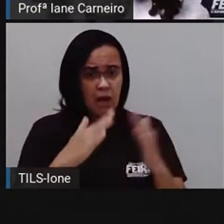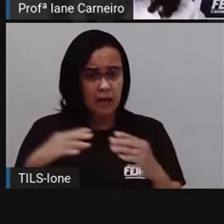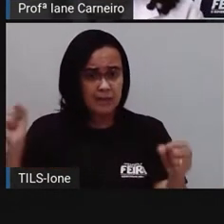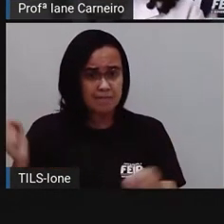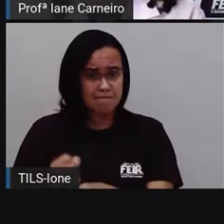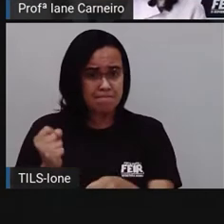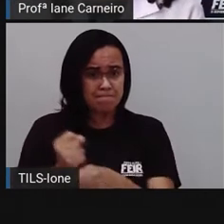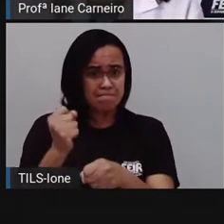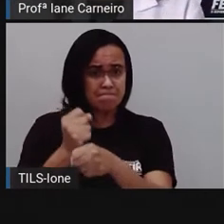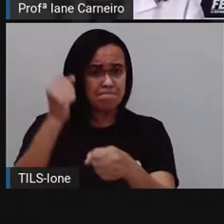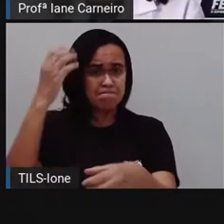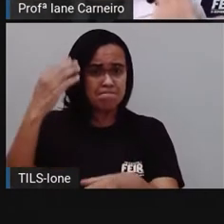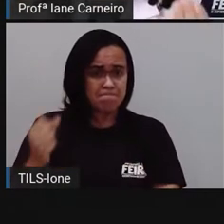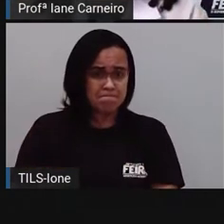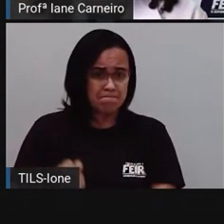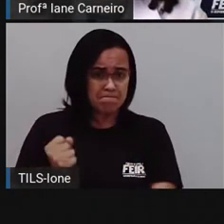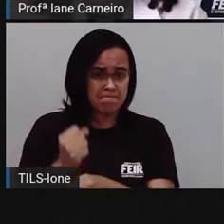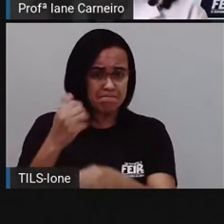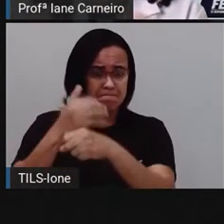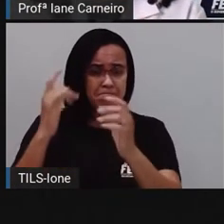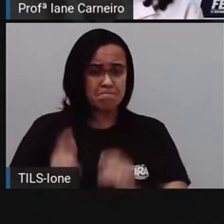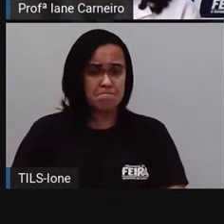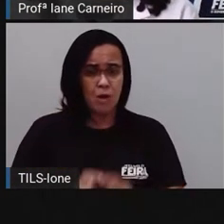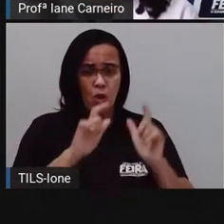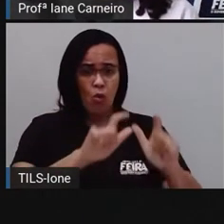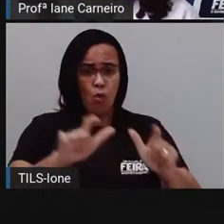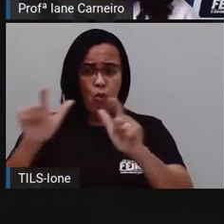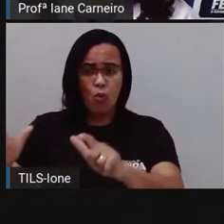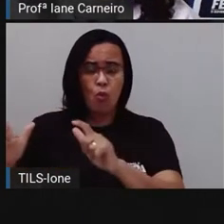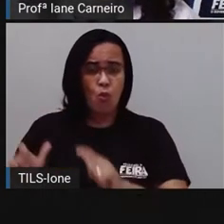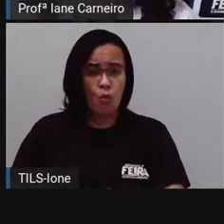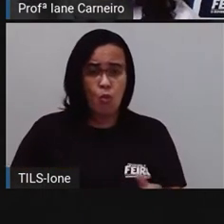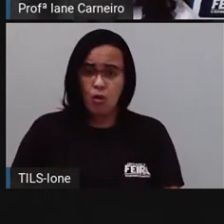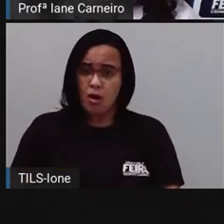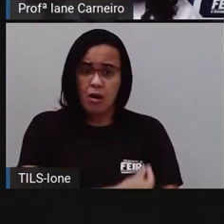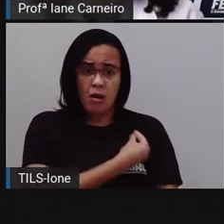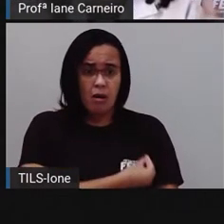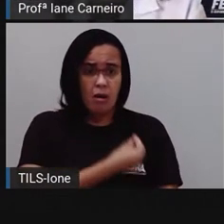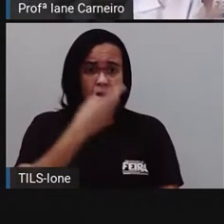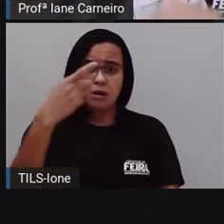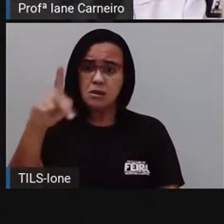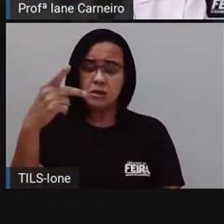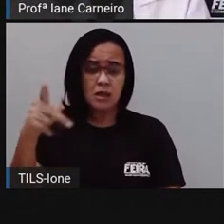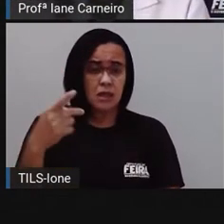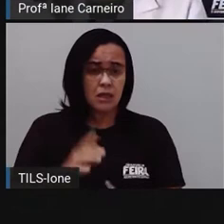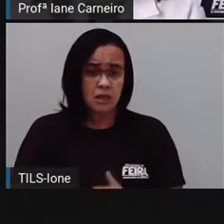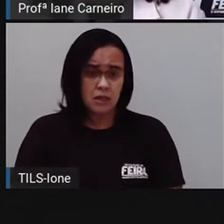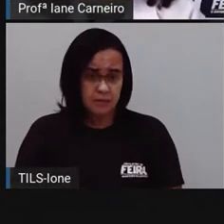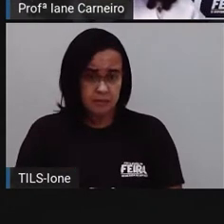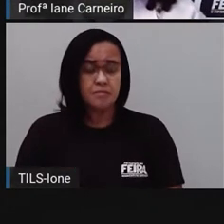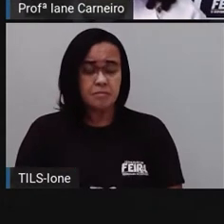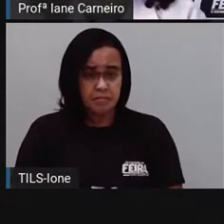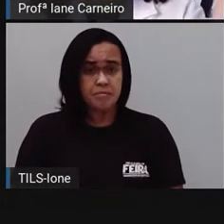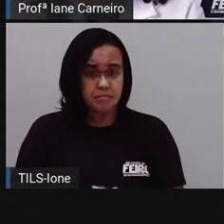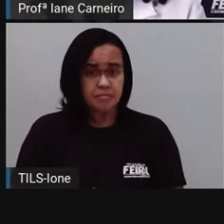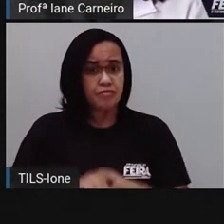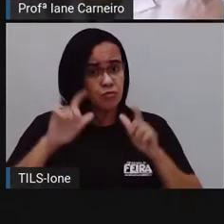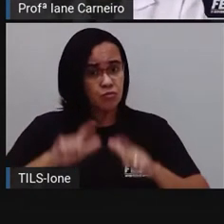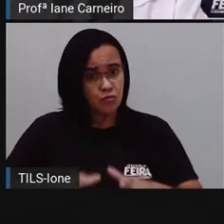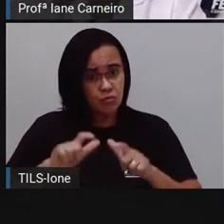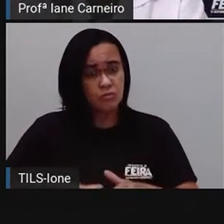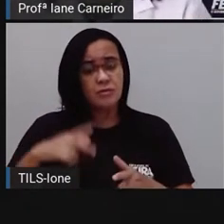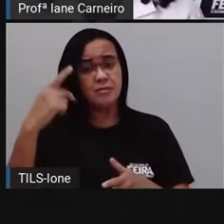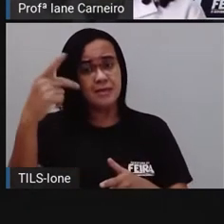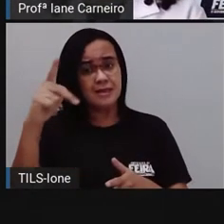construindo coisas, nos lugares onde esses animais aqui, ó, eles viviam na casa deles,